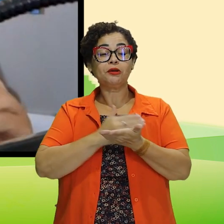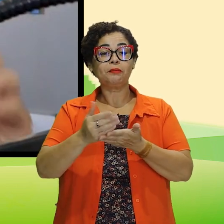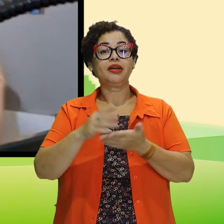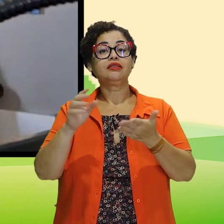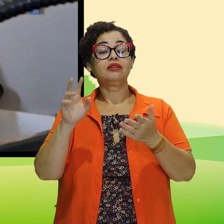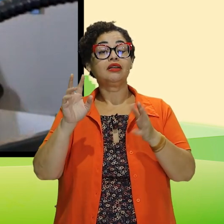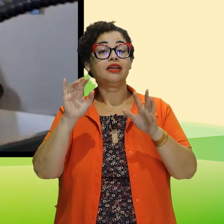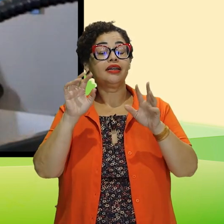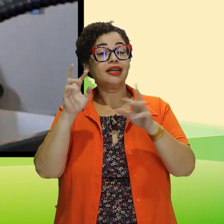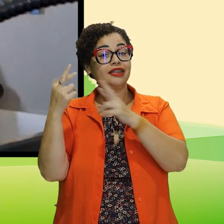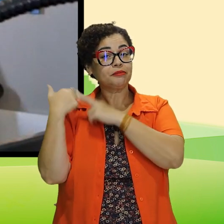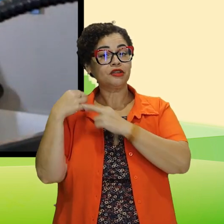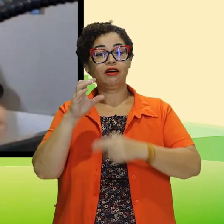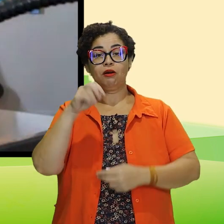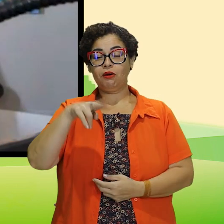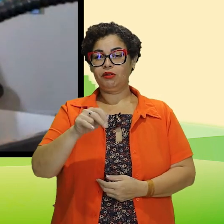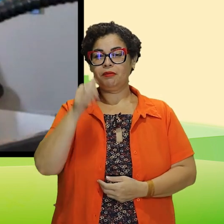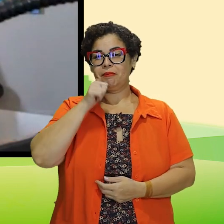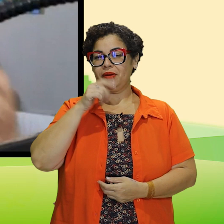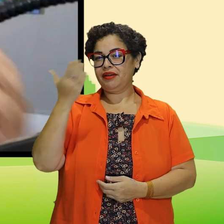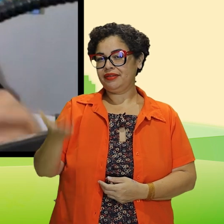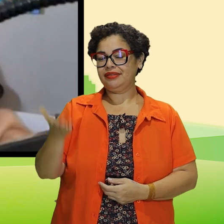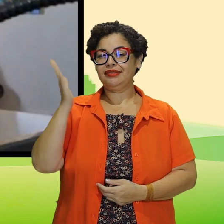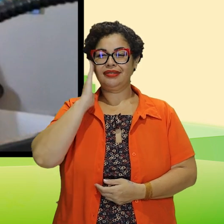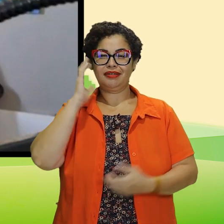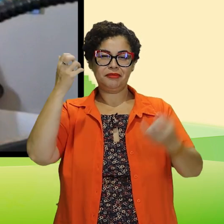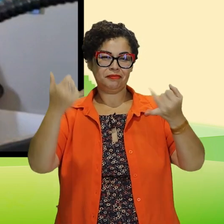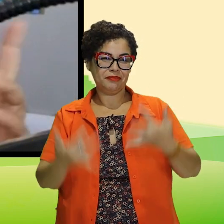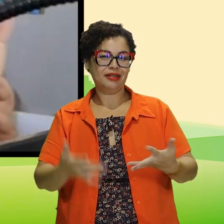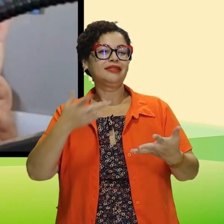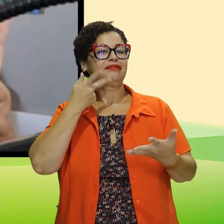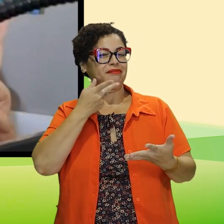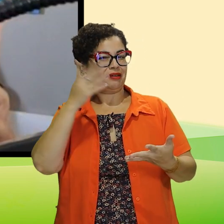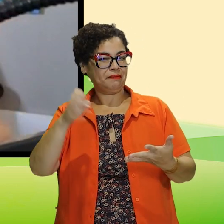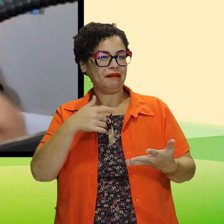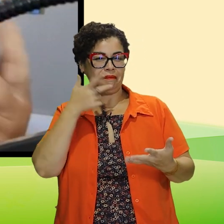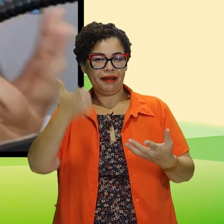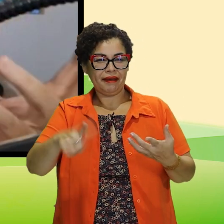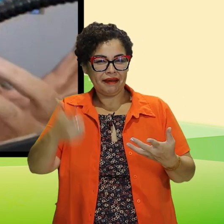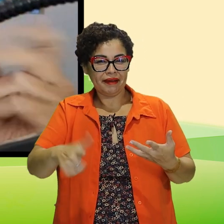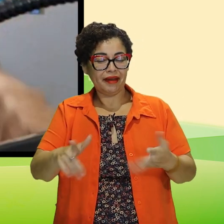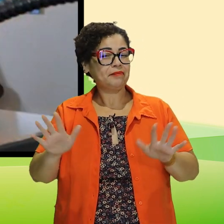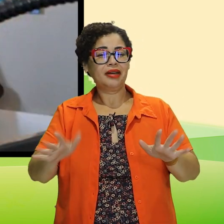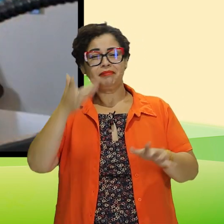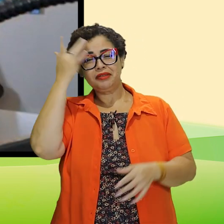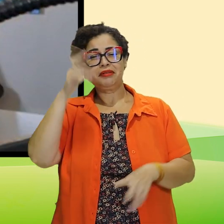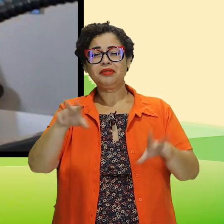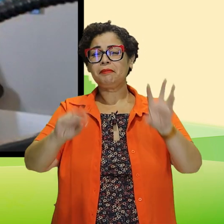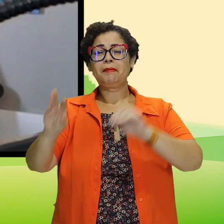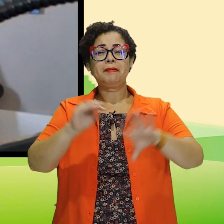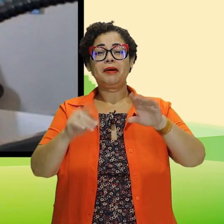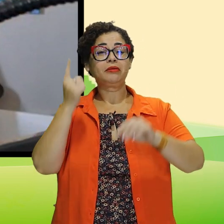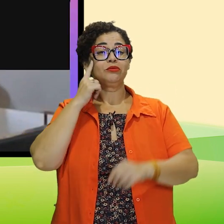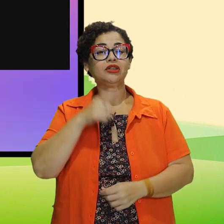ONU. E nós vamos falar com uma mulher que sabe do que está dizendo, sabe do que está falando. Ficou meio redundante, mas tem gente que fala e não sabe.